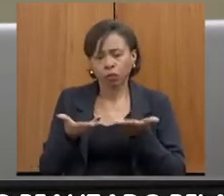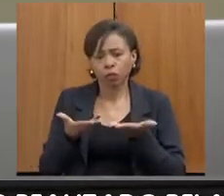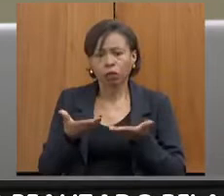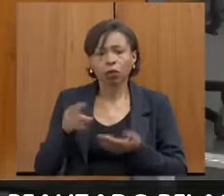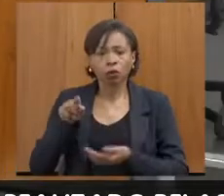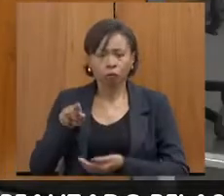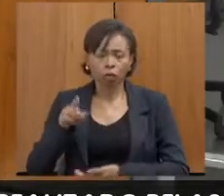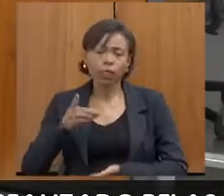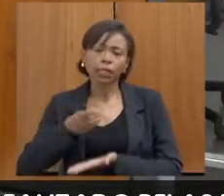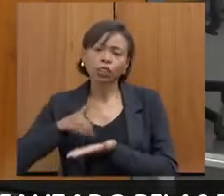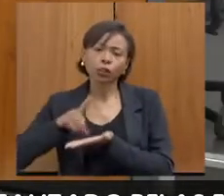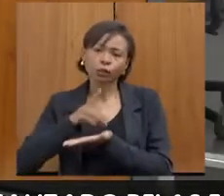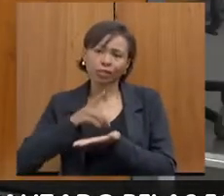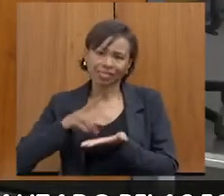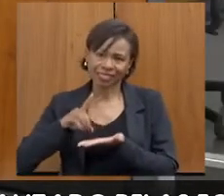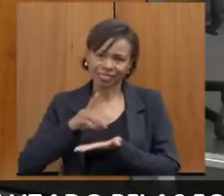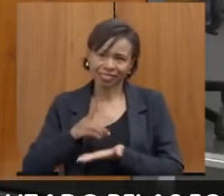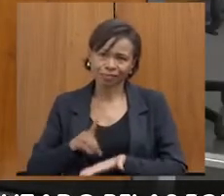Diamantina.